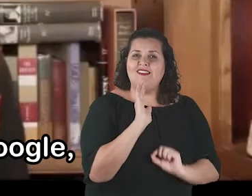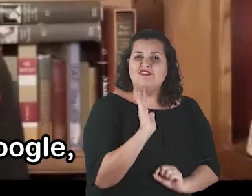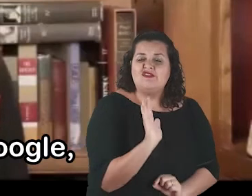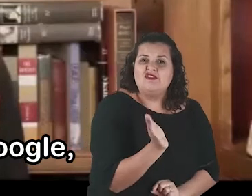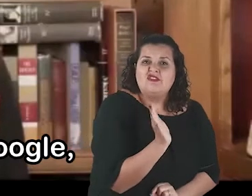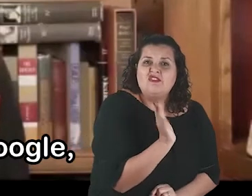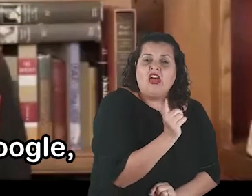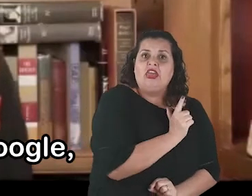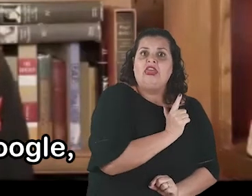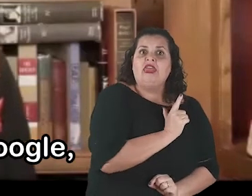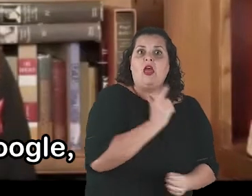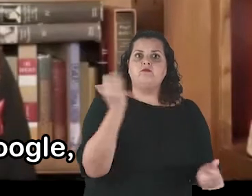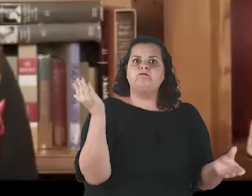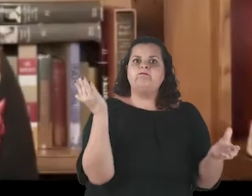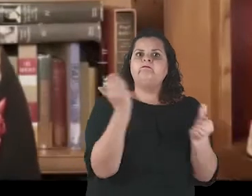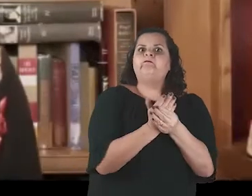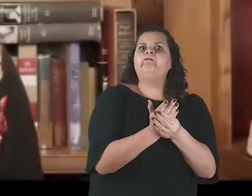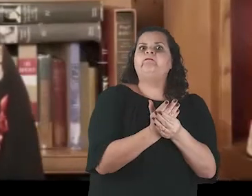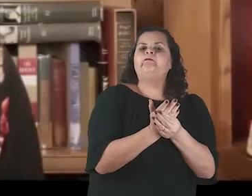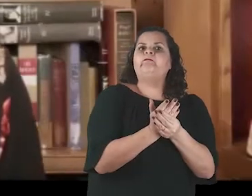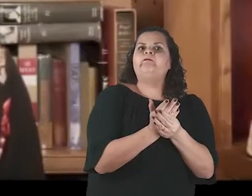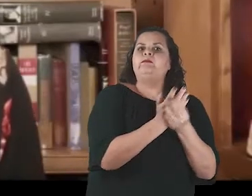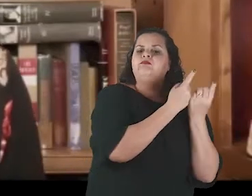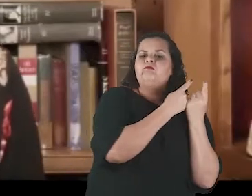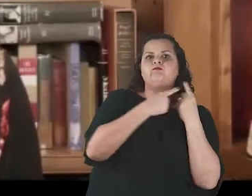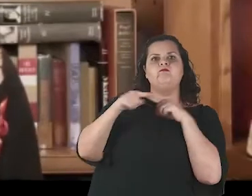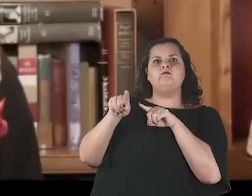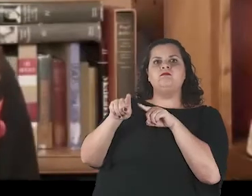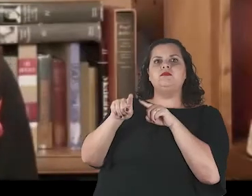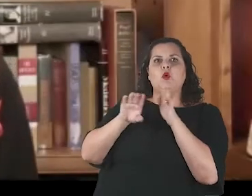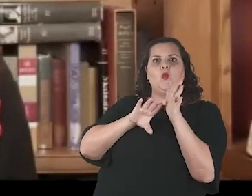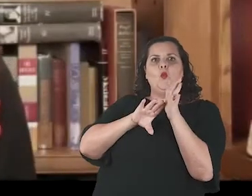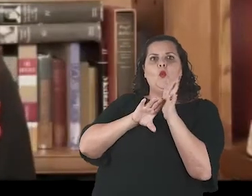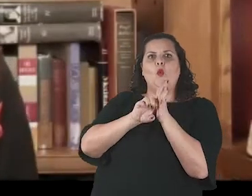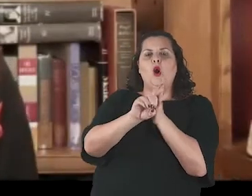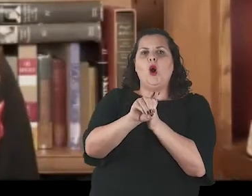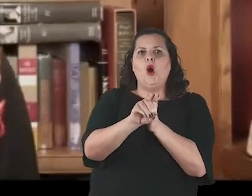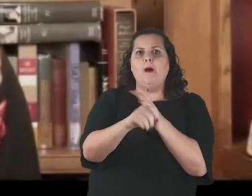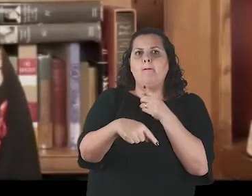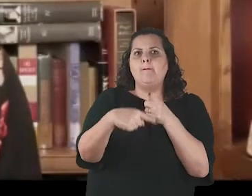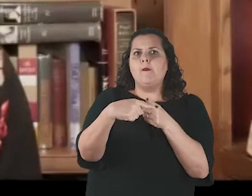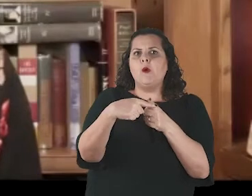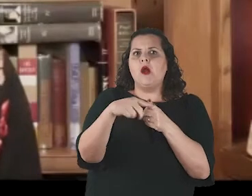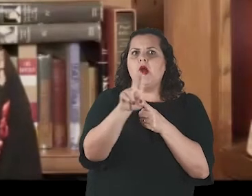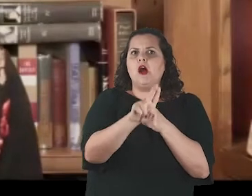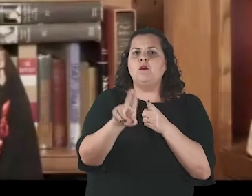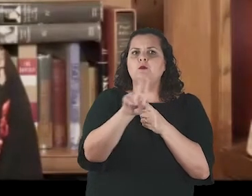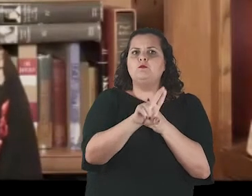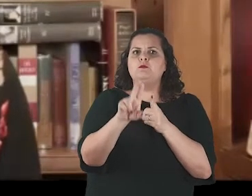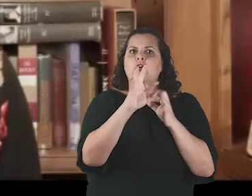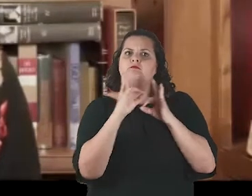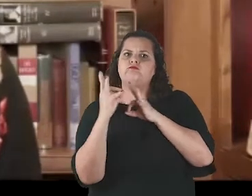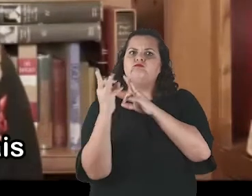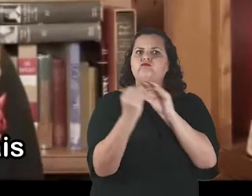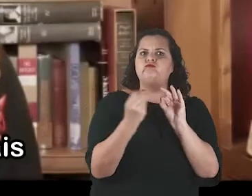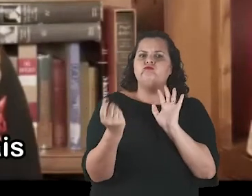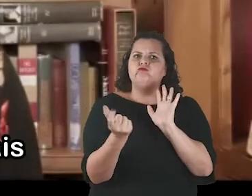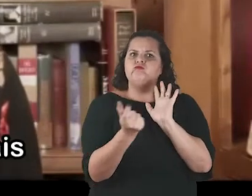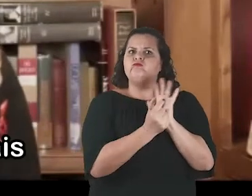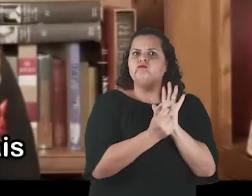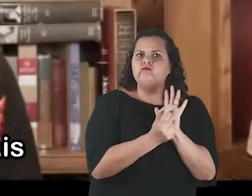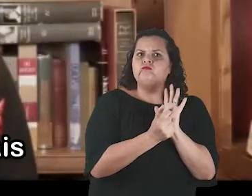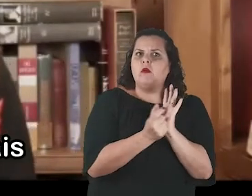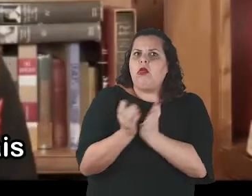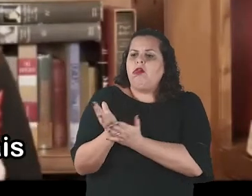escolares já utilizaram os aplicativos e ferramentas educacionais do Google, entrou com um processo